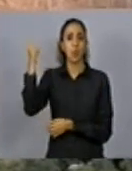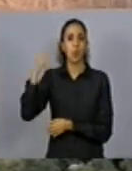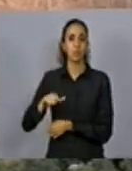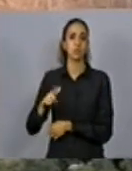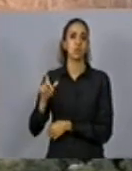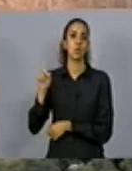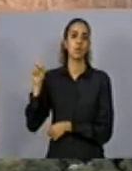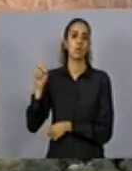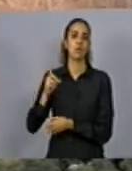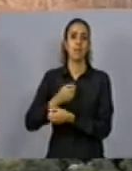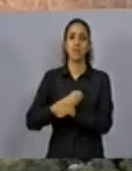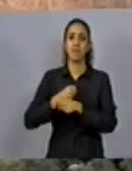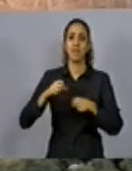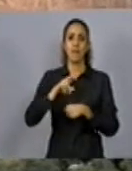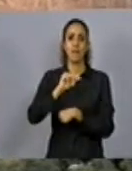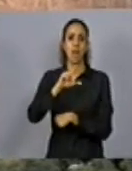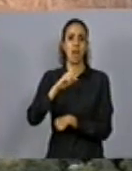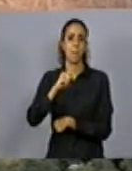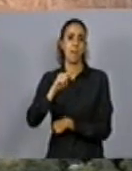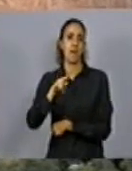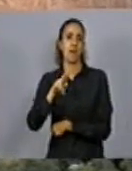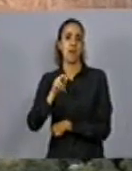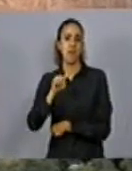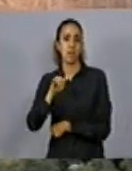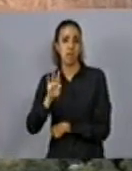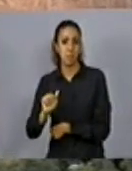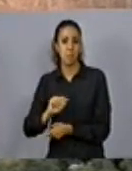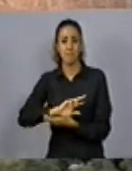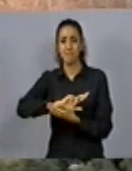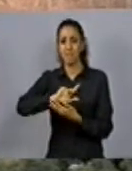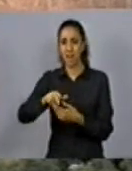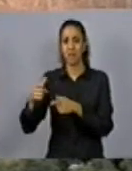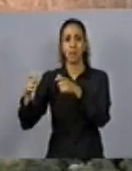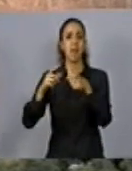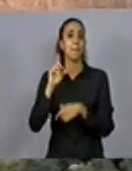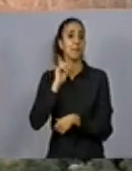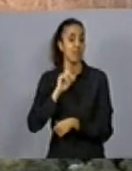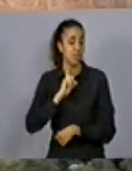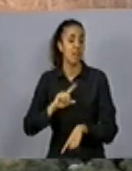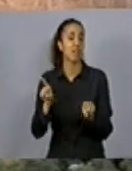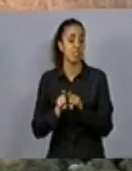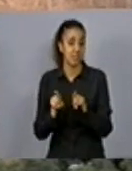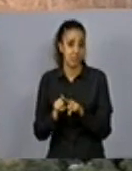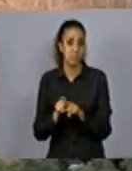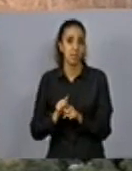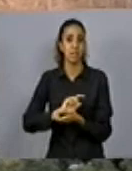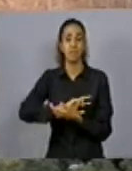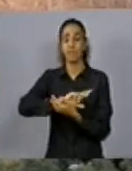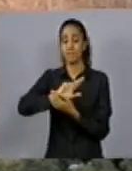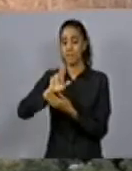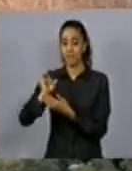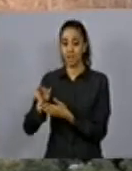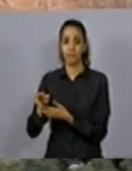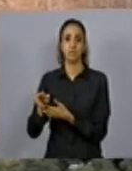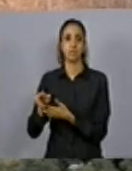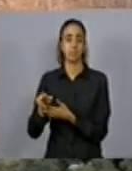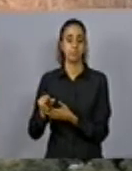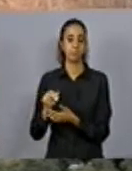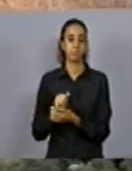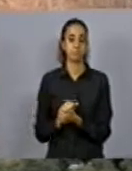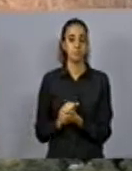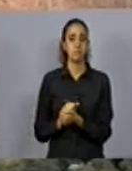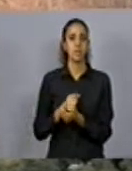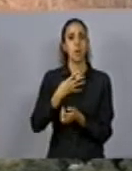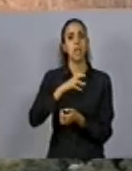grandes áreas do Vale do Paraíba, em grandes áreas de Minas Gerais, envolvendo vários dos dispositivos. Áreas acima de